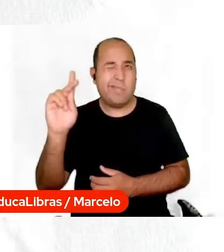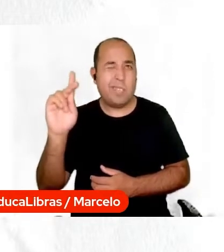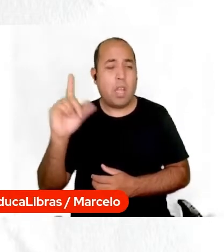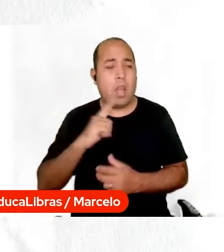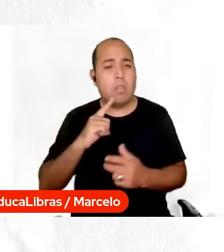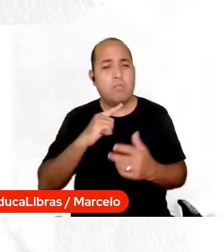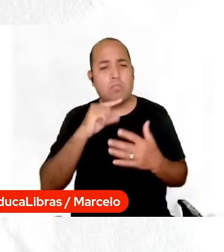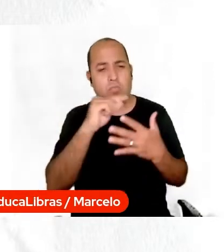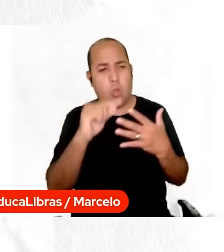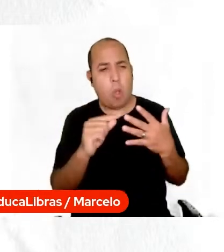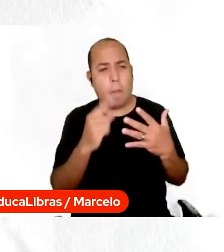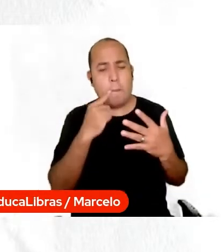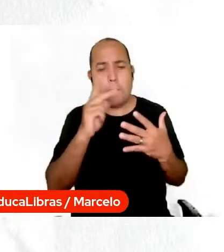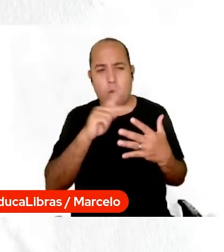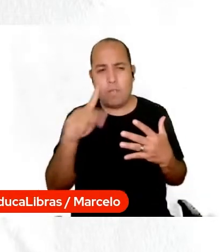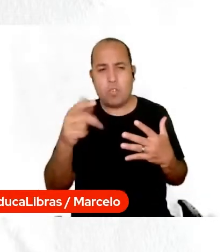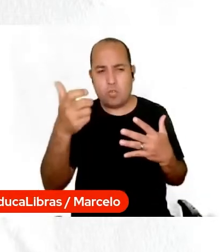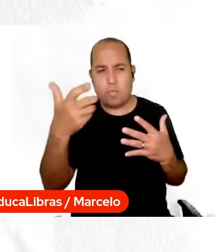que o professor